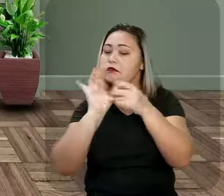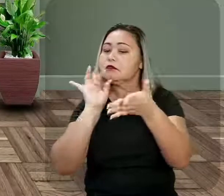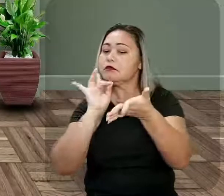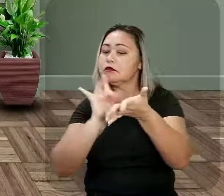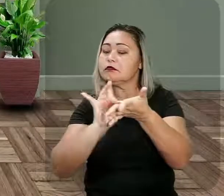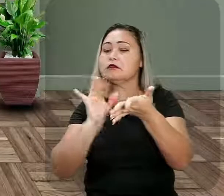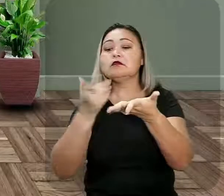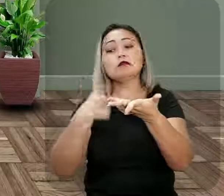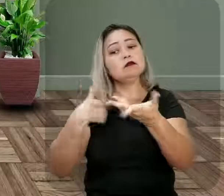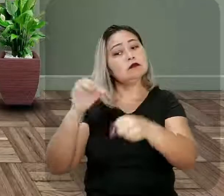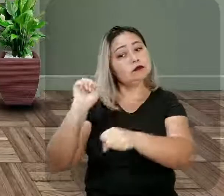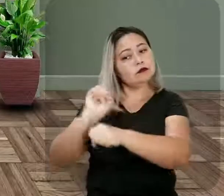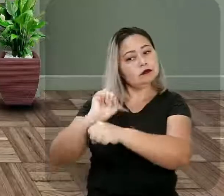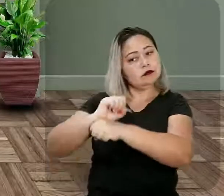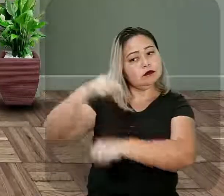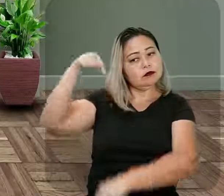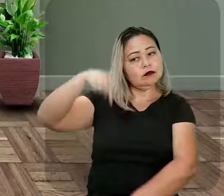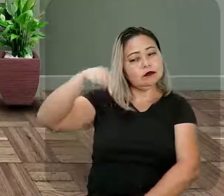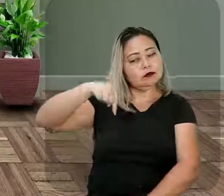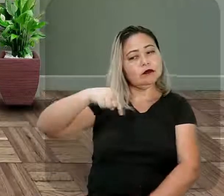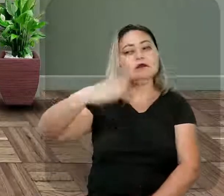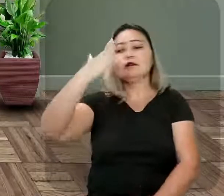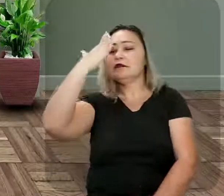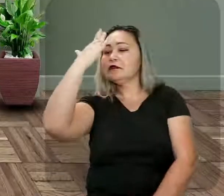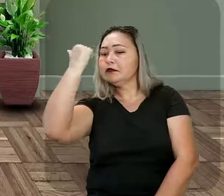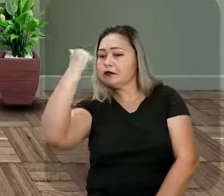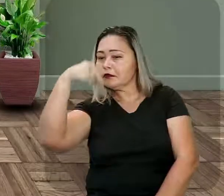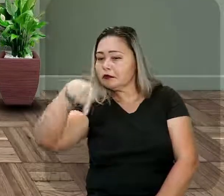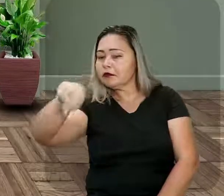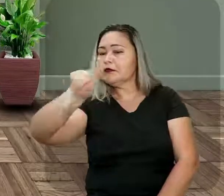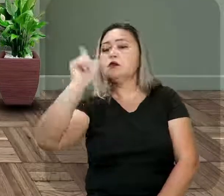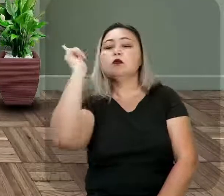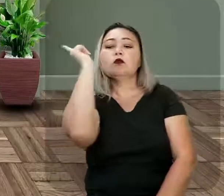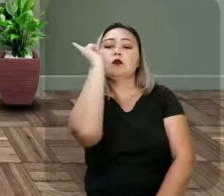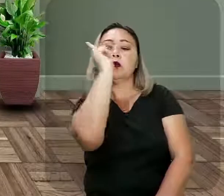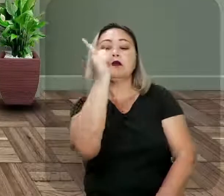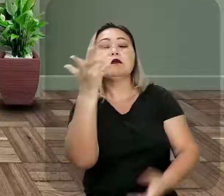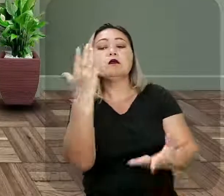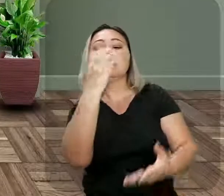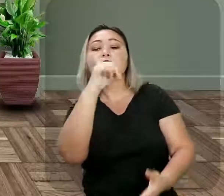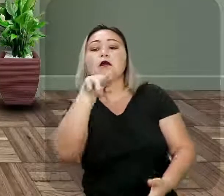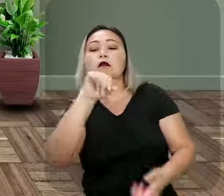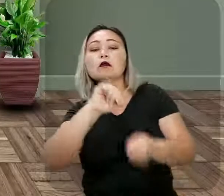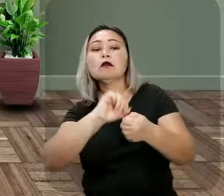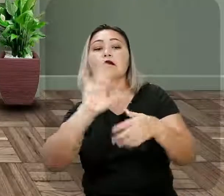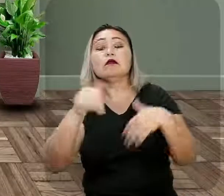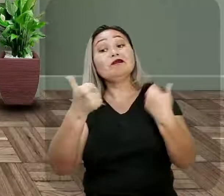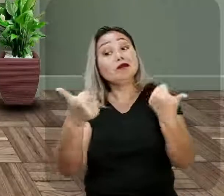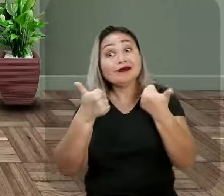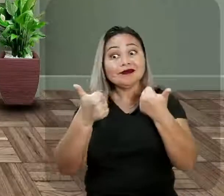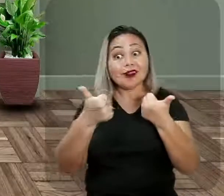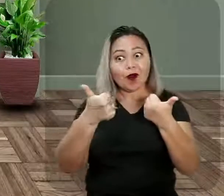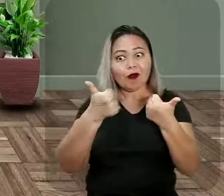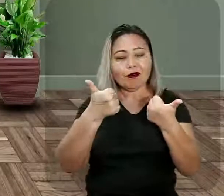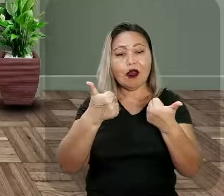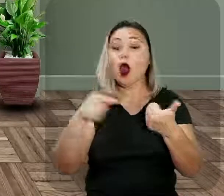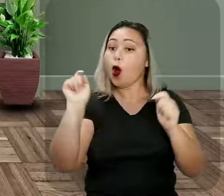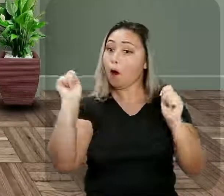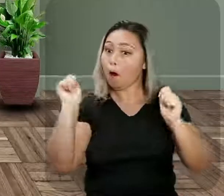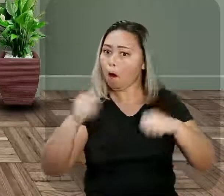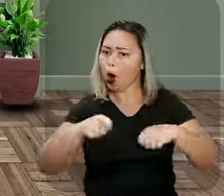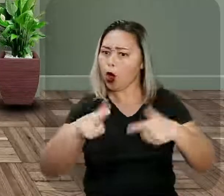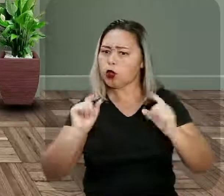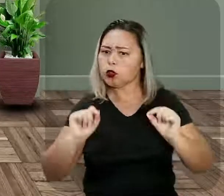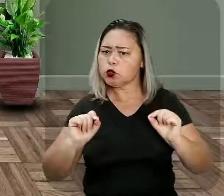Nós vamos estar aqui aguardando, nós temos certeza que você vai conseguir fazer essa cena e olha que bacana que você agora